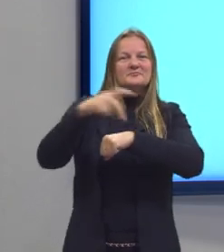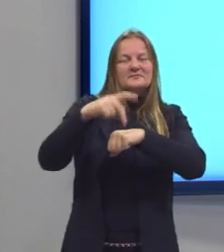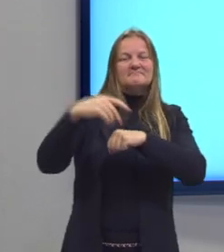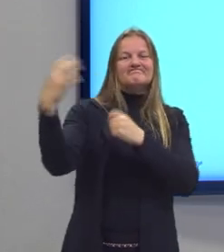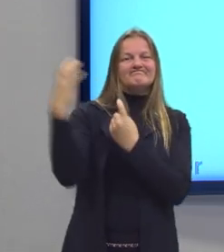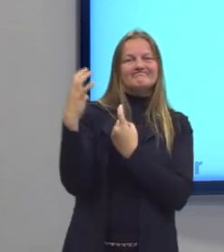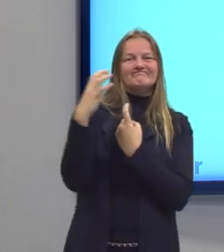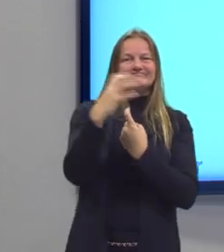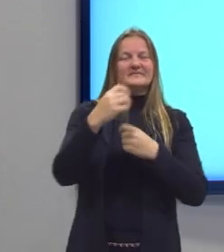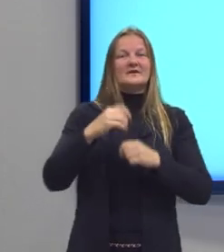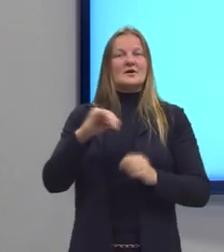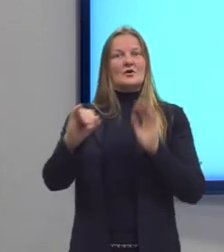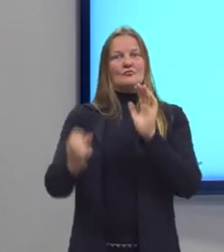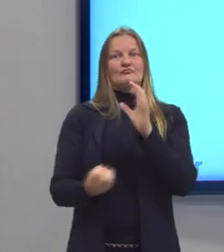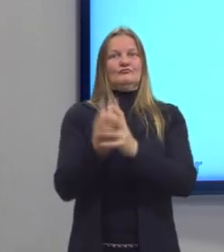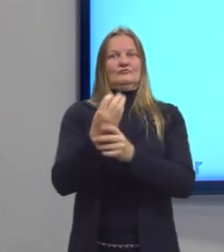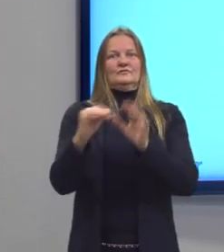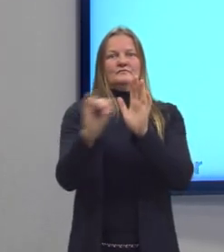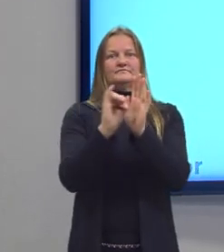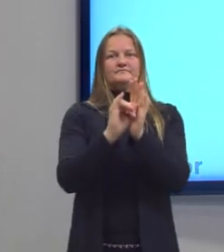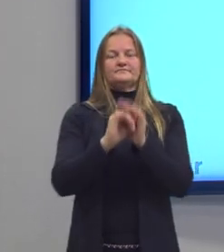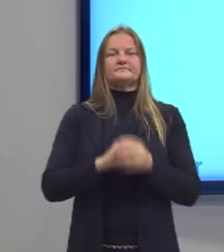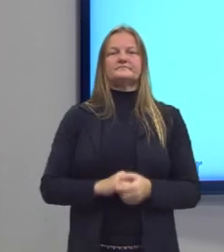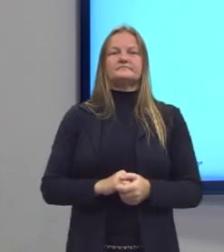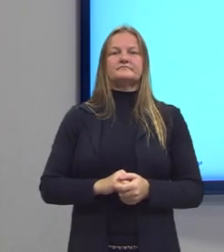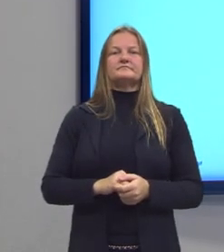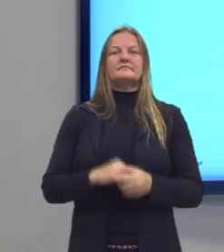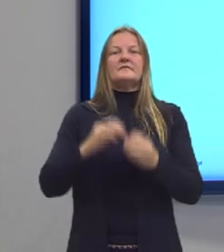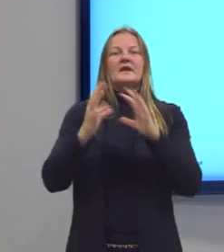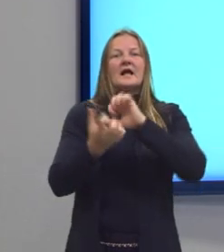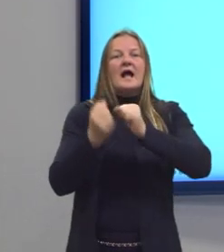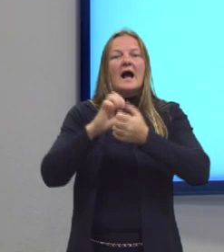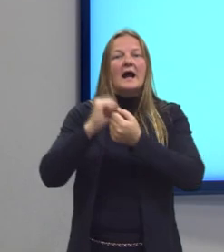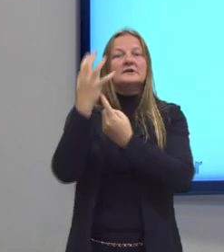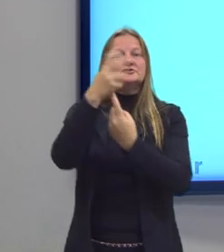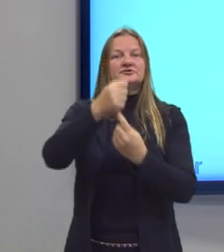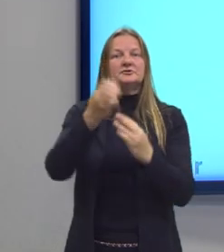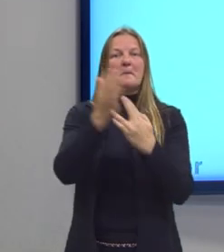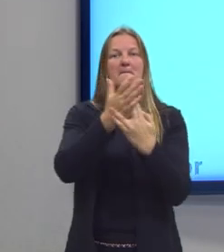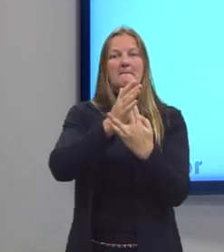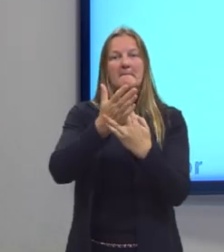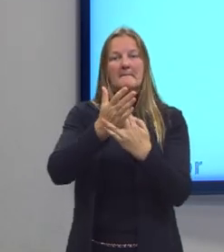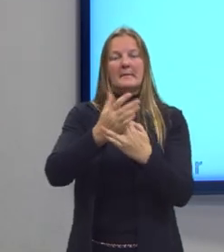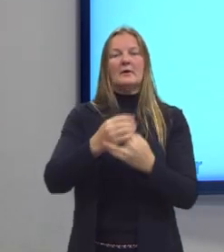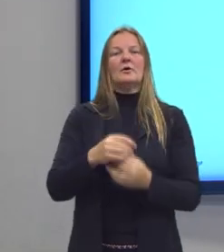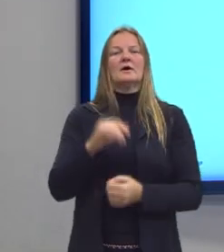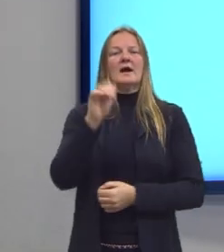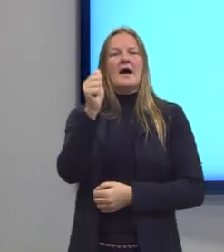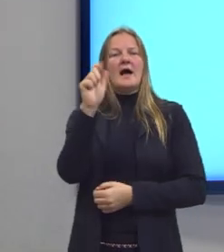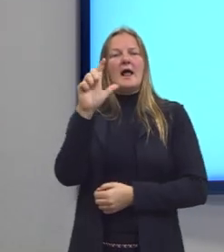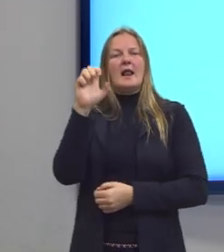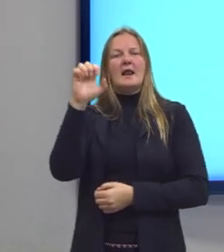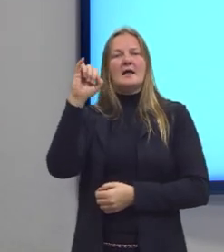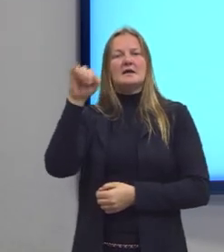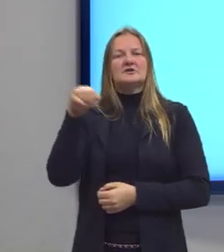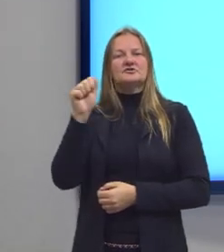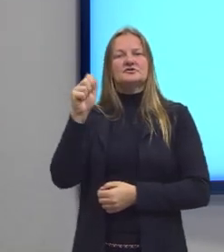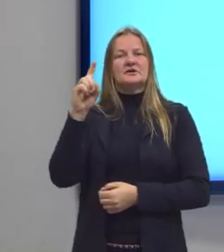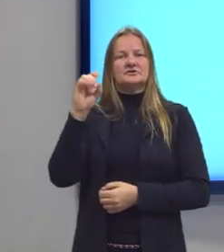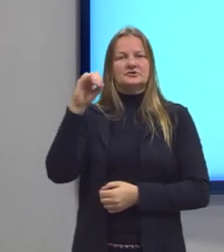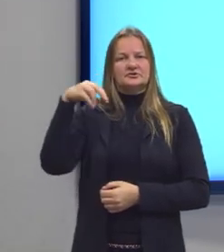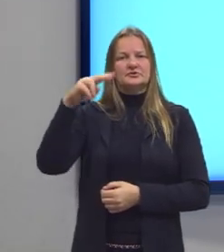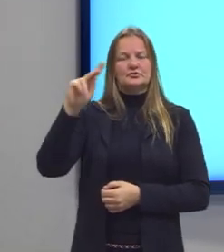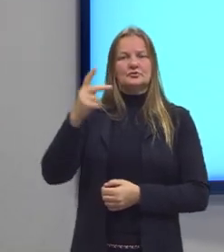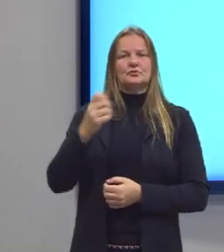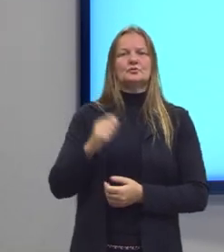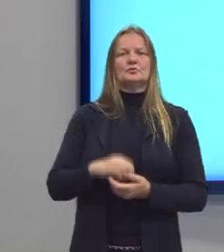identidade. A arte aqui é barroca, desse período, aleijadinho, toda a arte é produzida